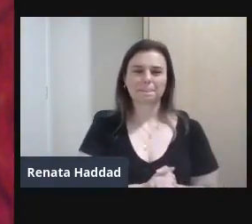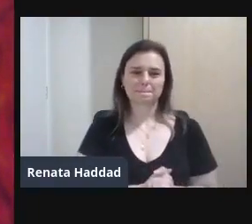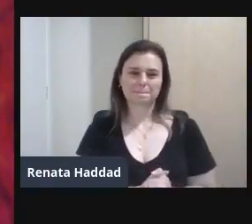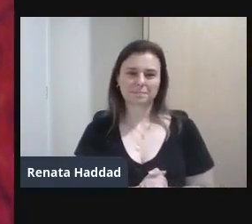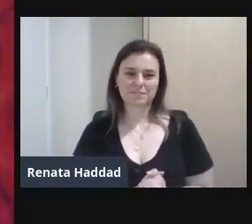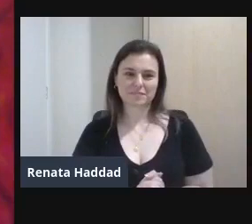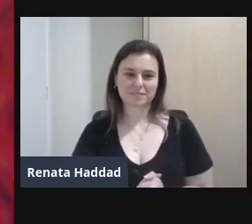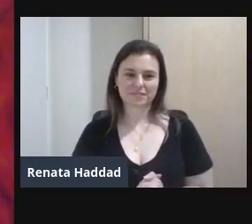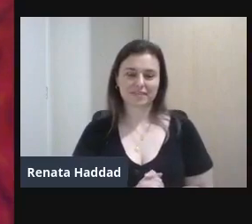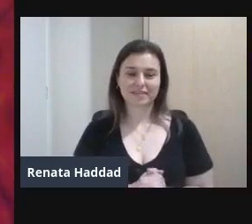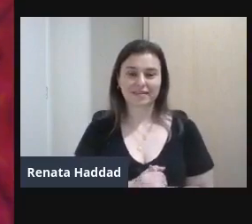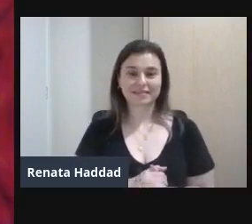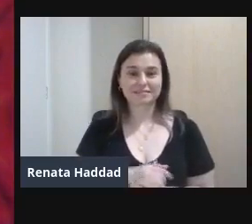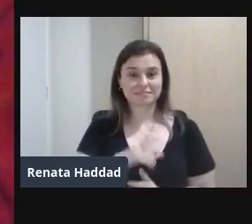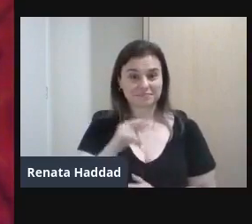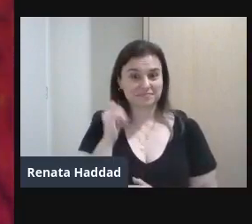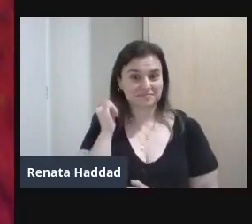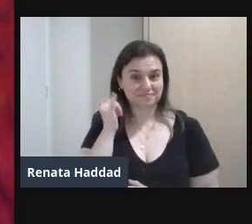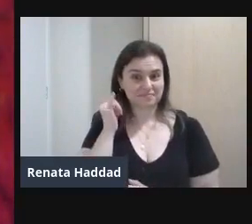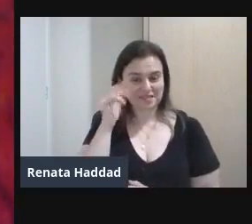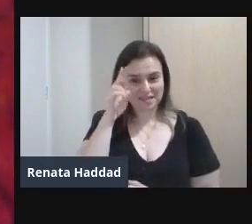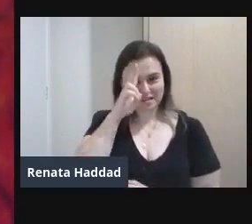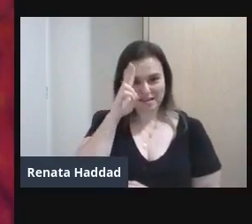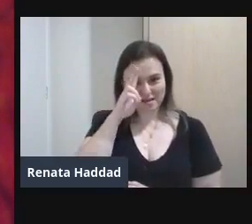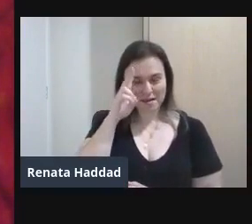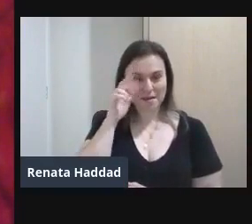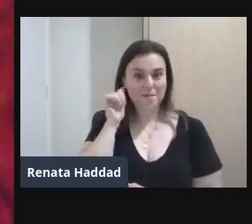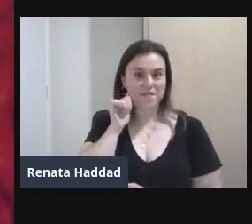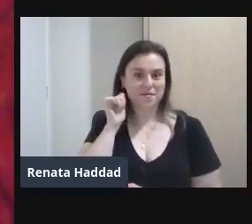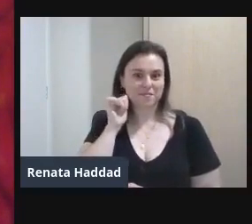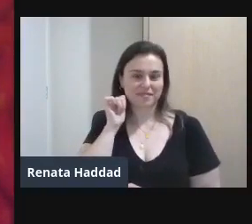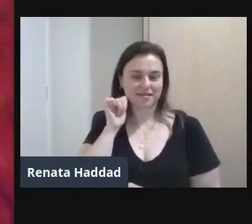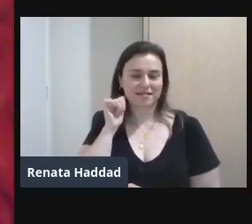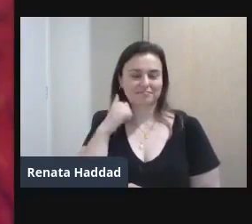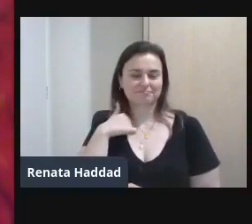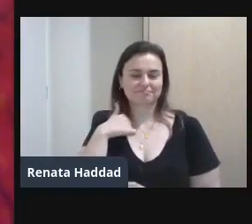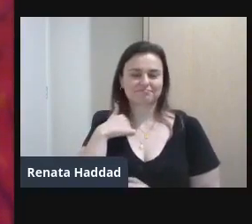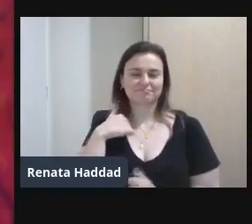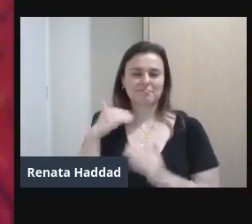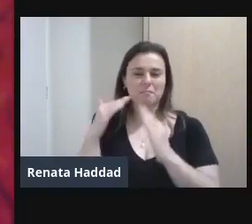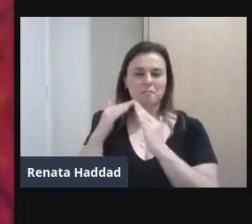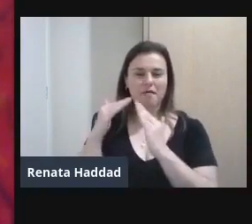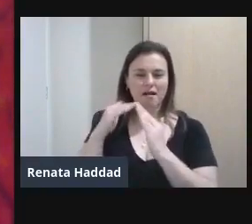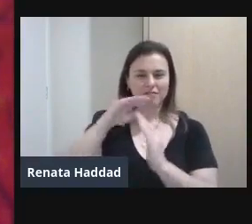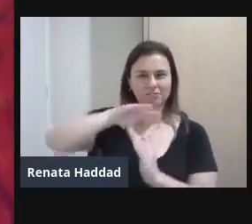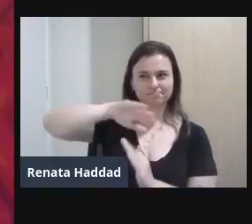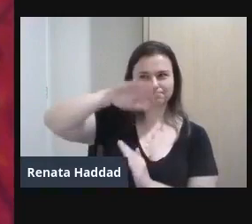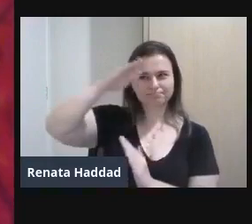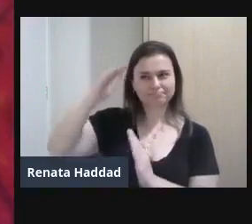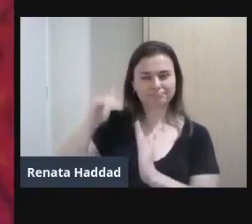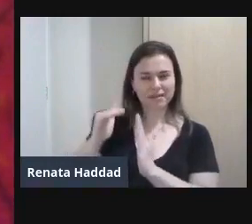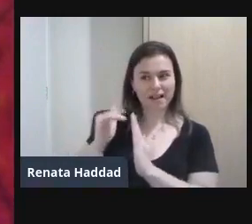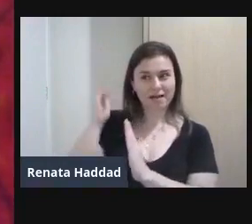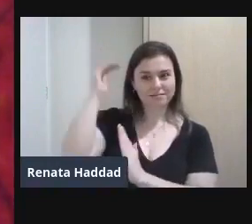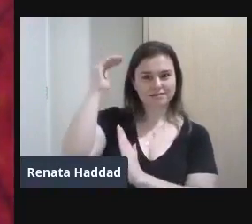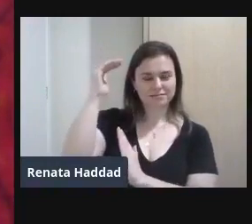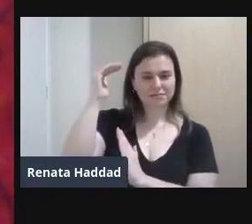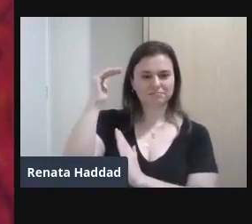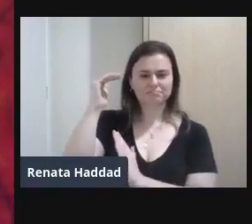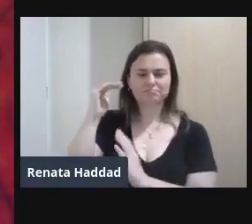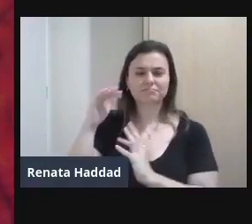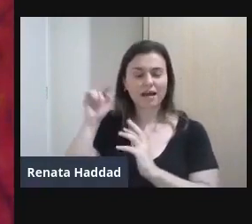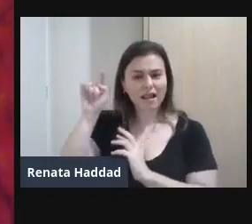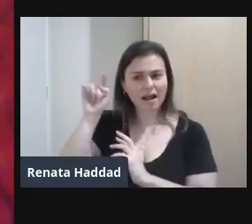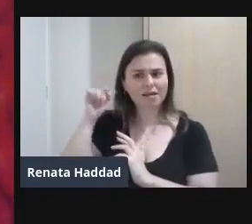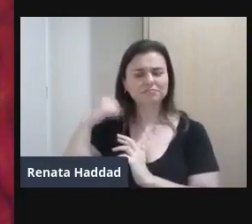Era uma vez Uma mulher Que morava No alto De uma colina E lá onde ela morava Tudo que ela precisava